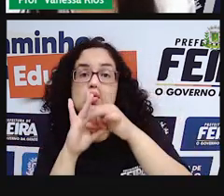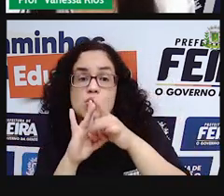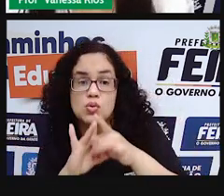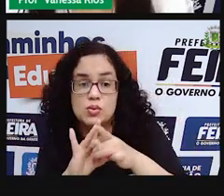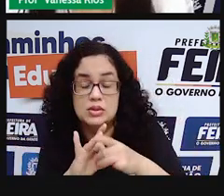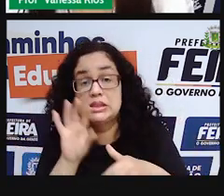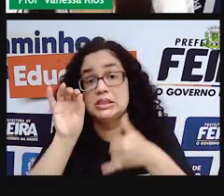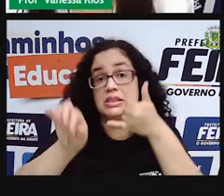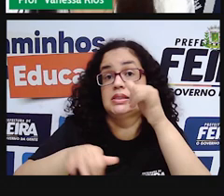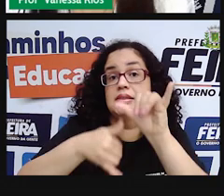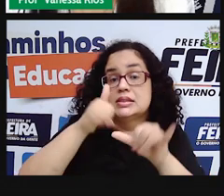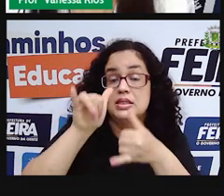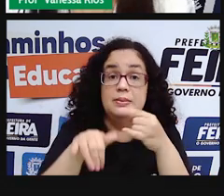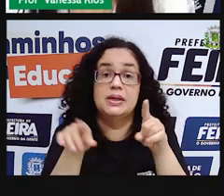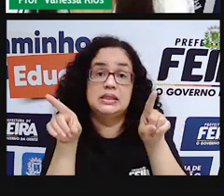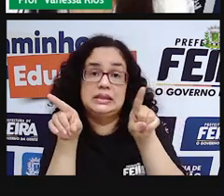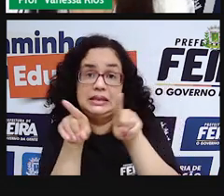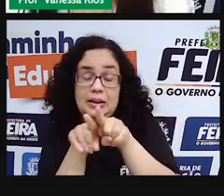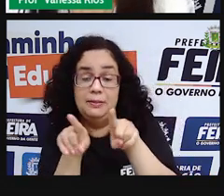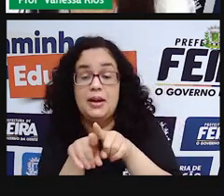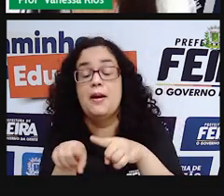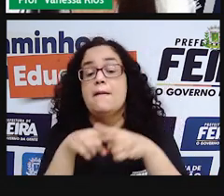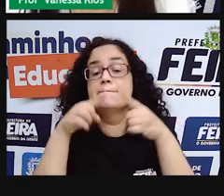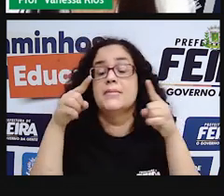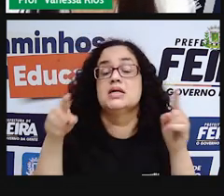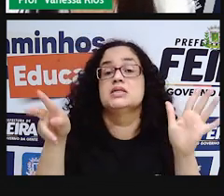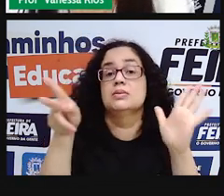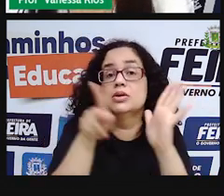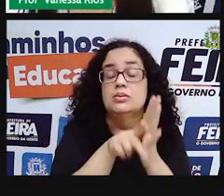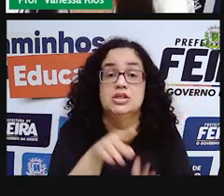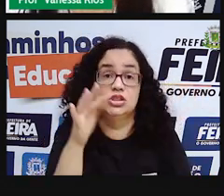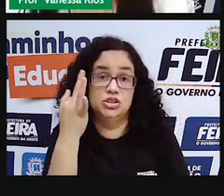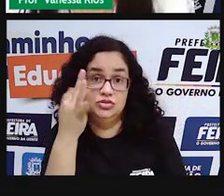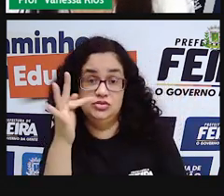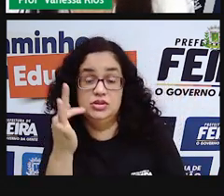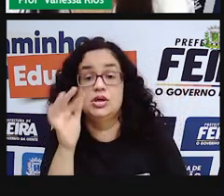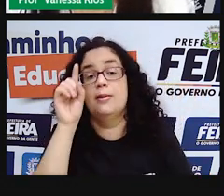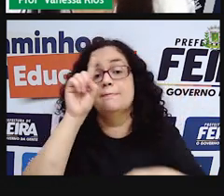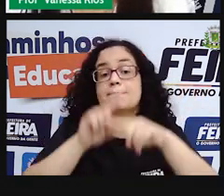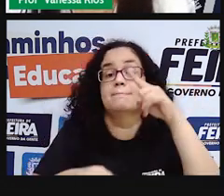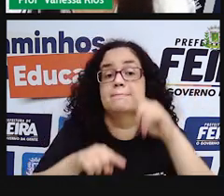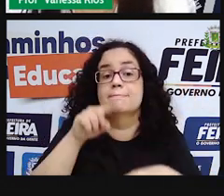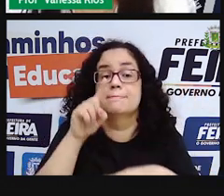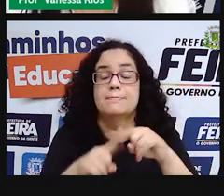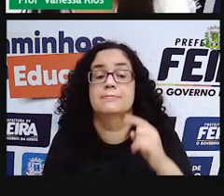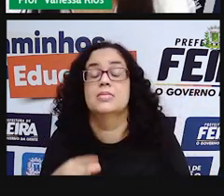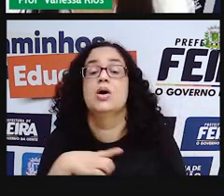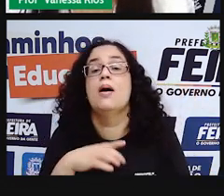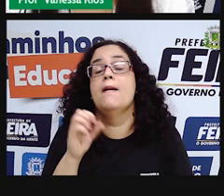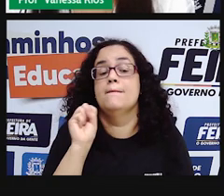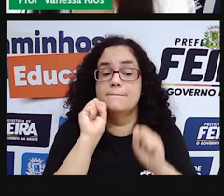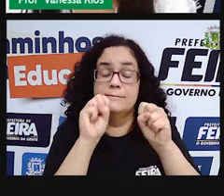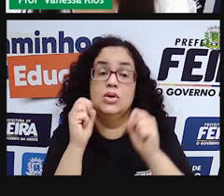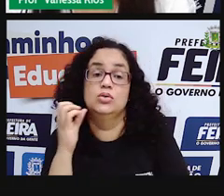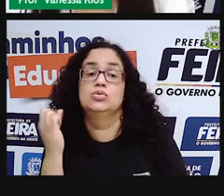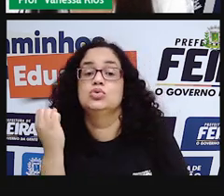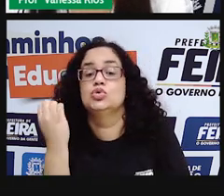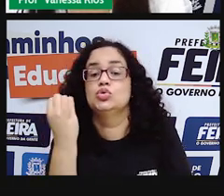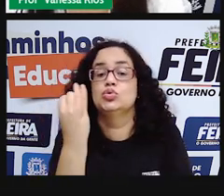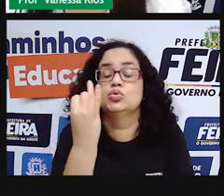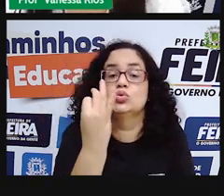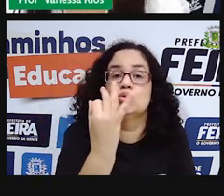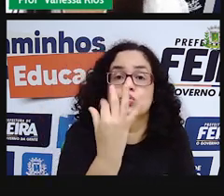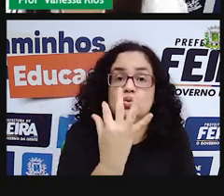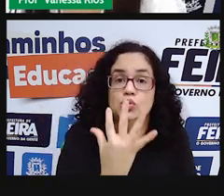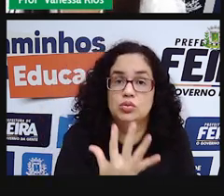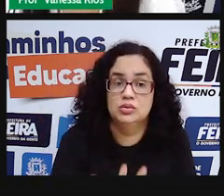químicas também. Mas as propriedades físicas dos materiais, a gente pode contar, contabilizar, a